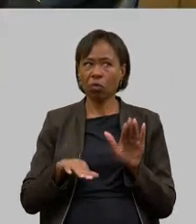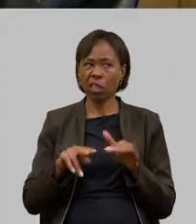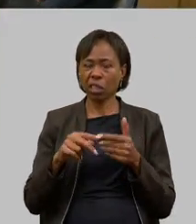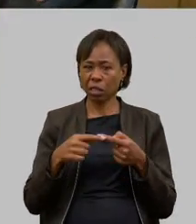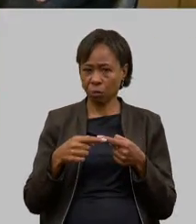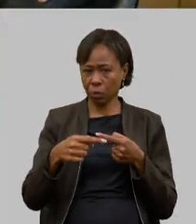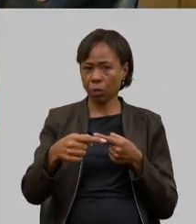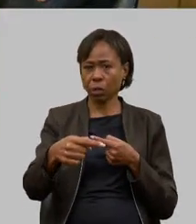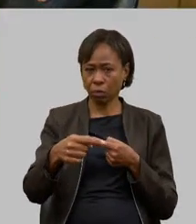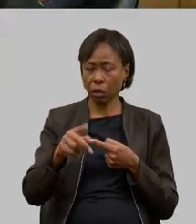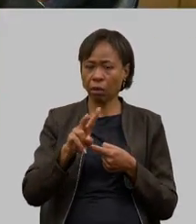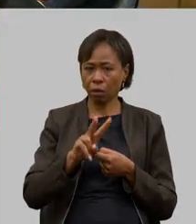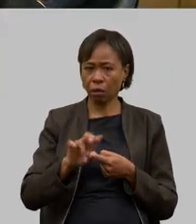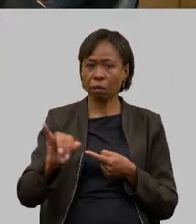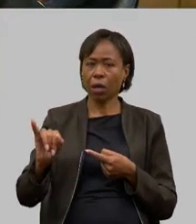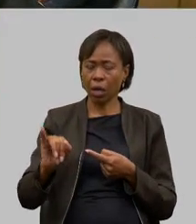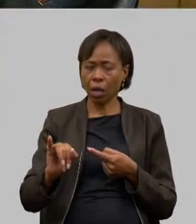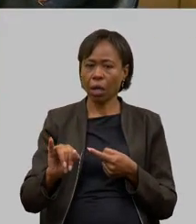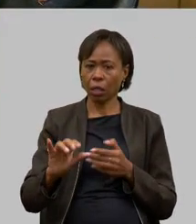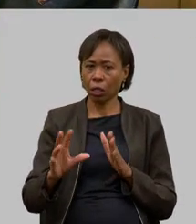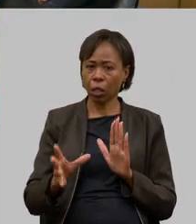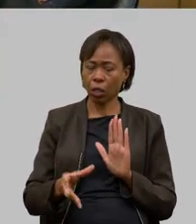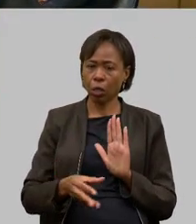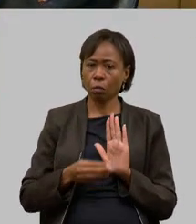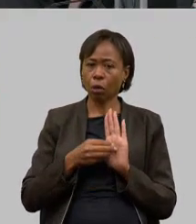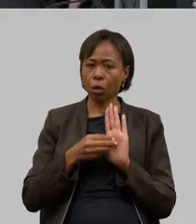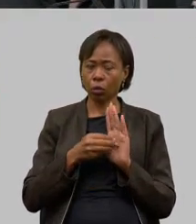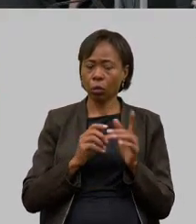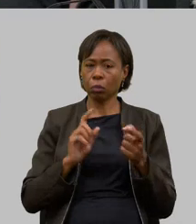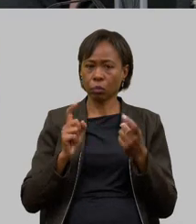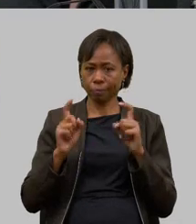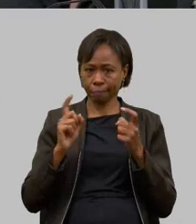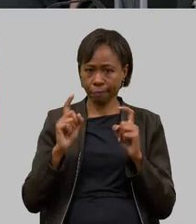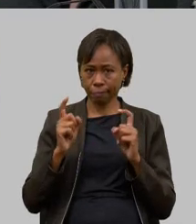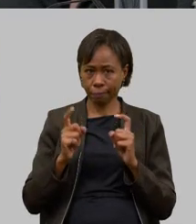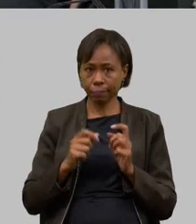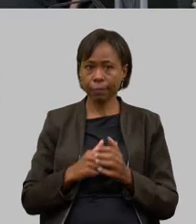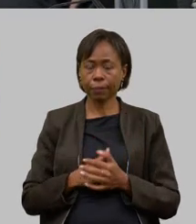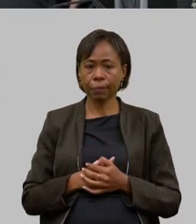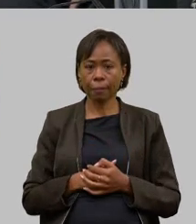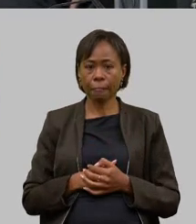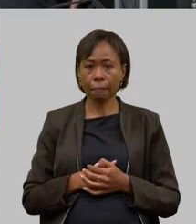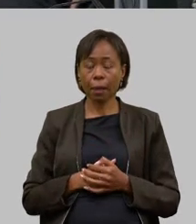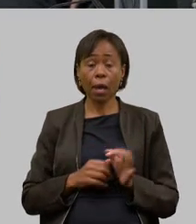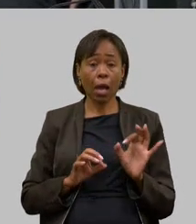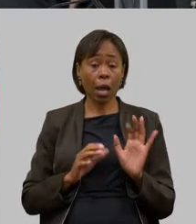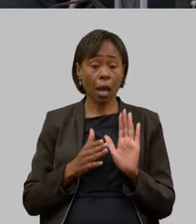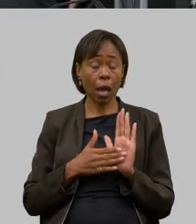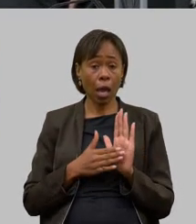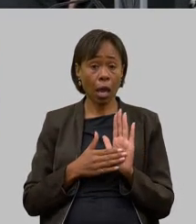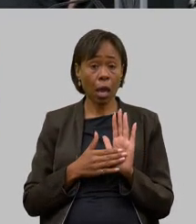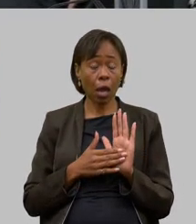ele irá para a pauta do plenário um projeto que